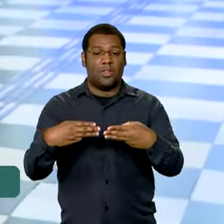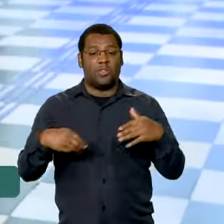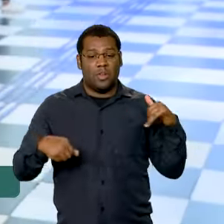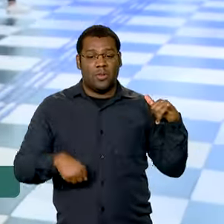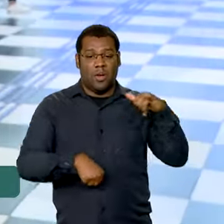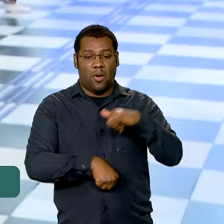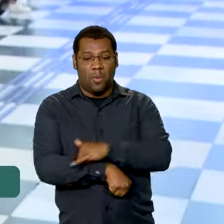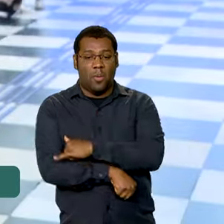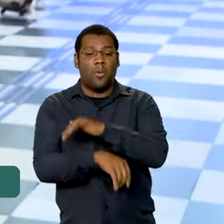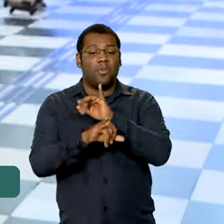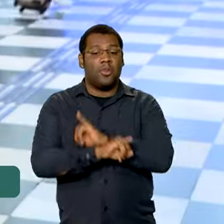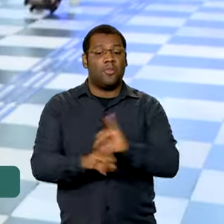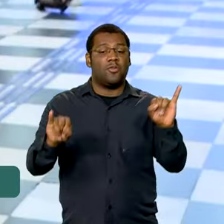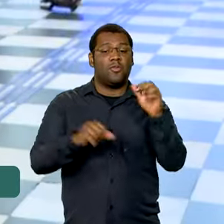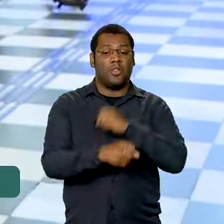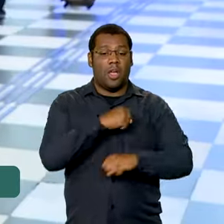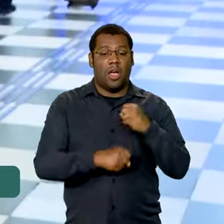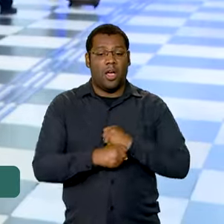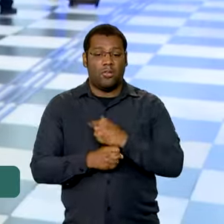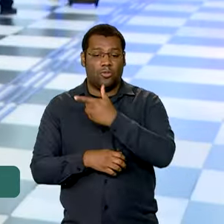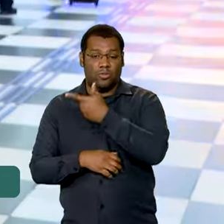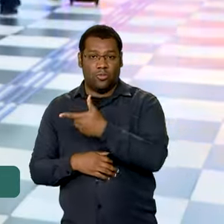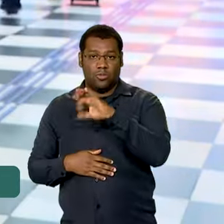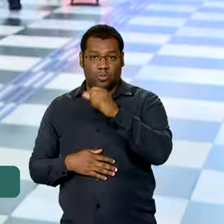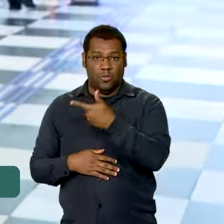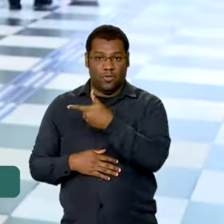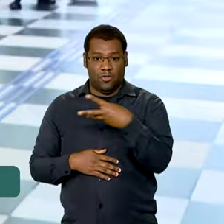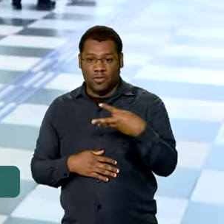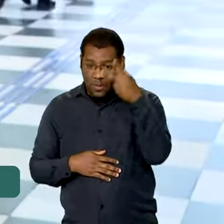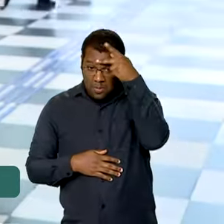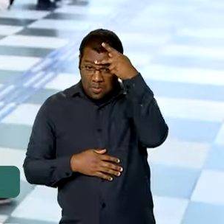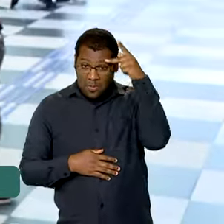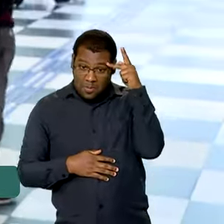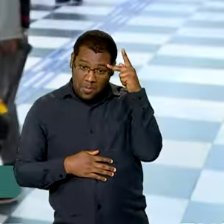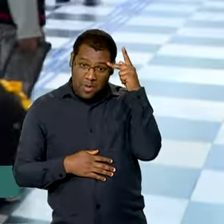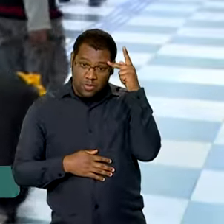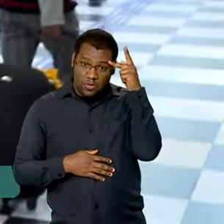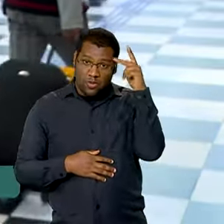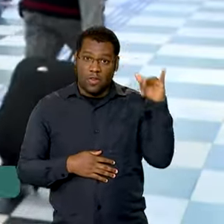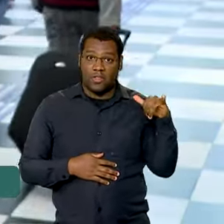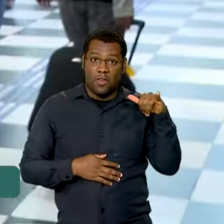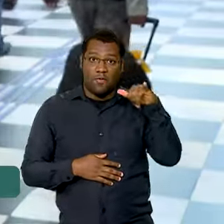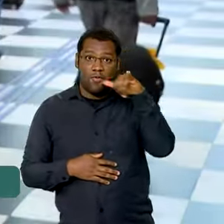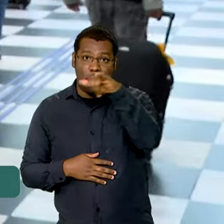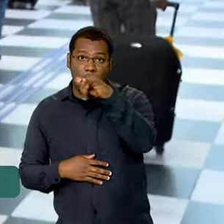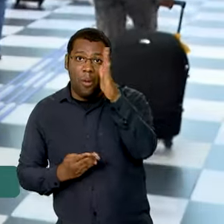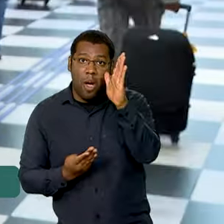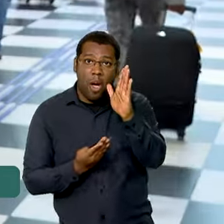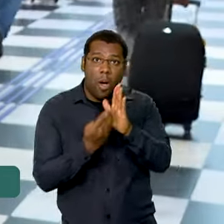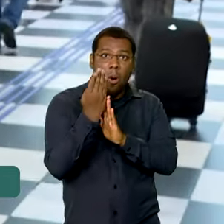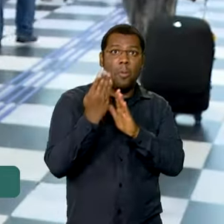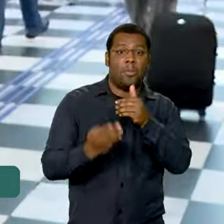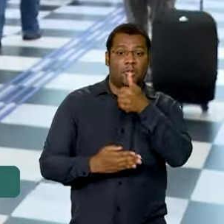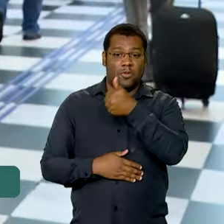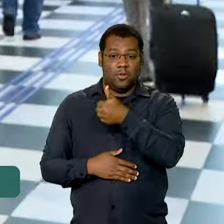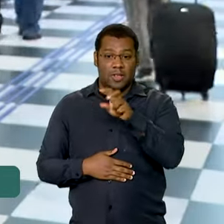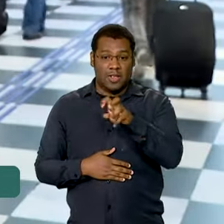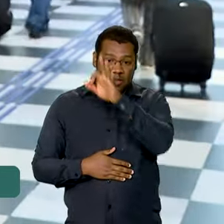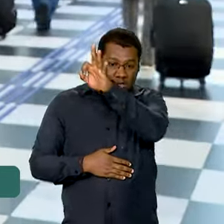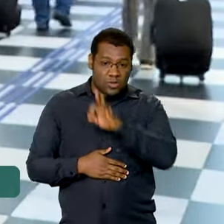Aeroportos, no ano passado, o número de passageiros em voos teve uma alta de 15%,